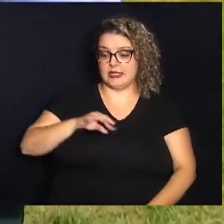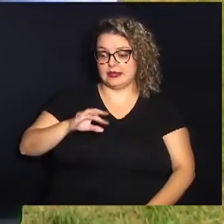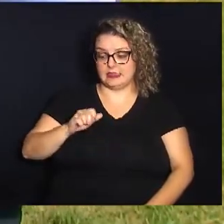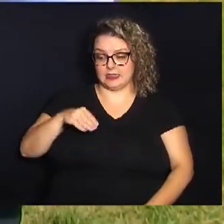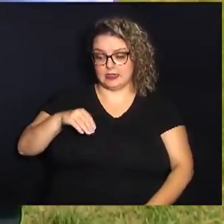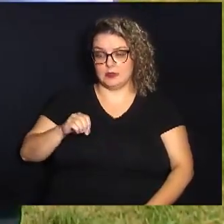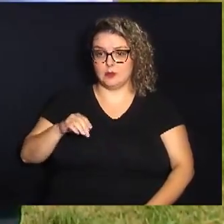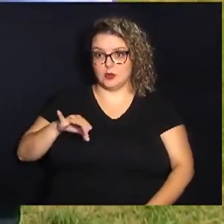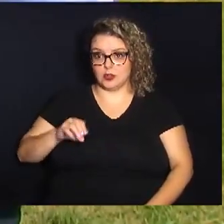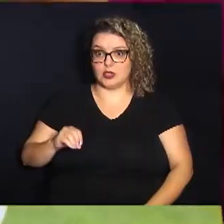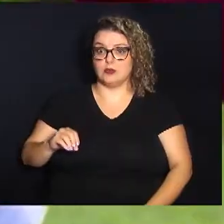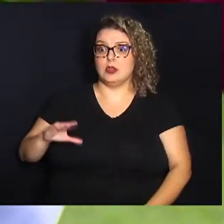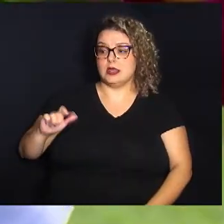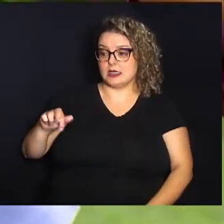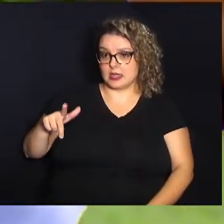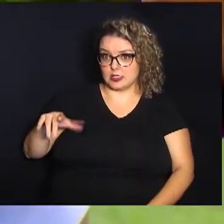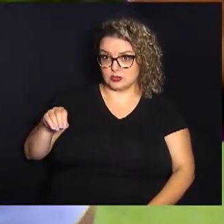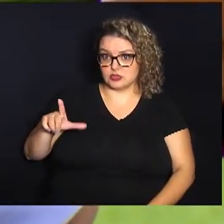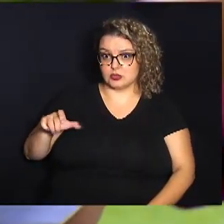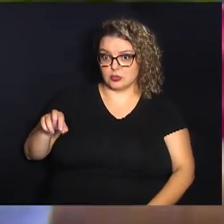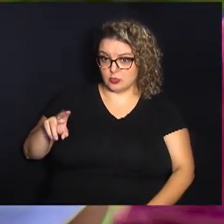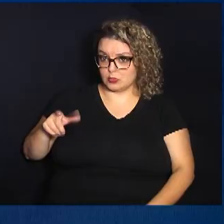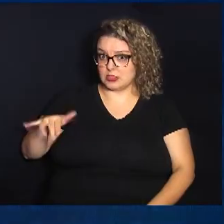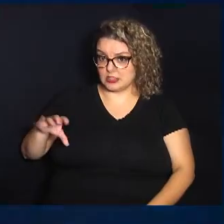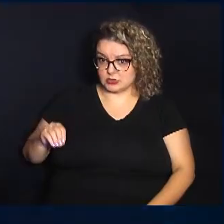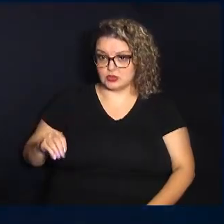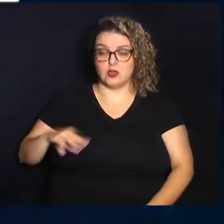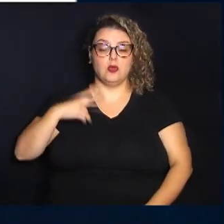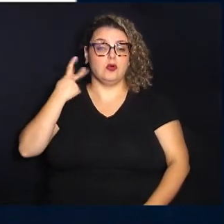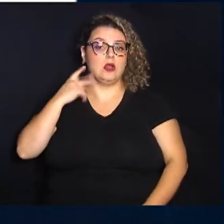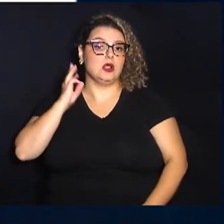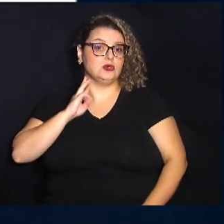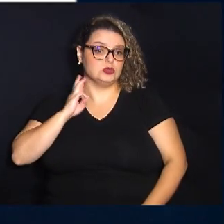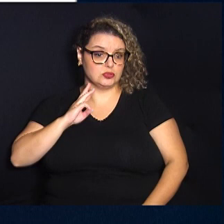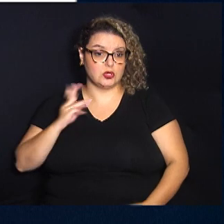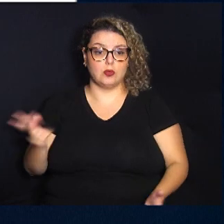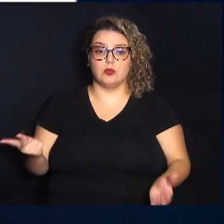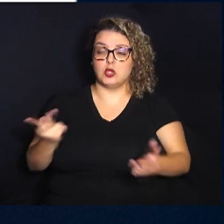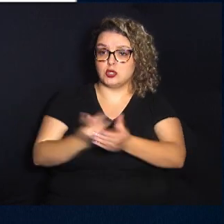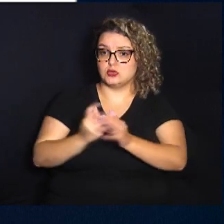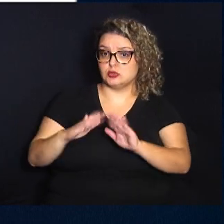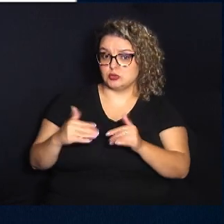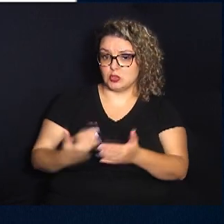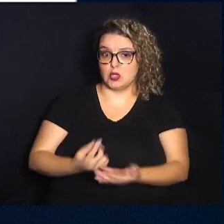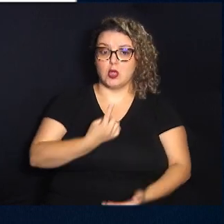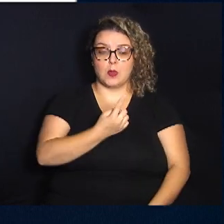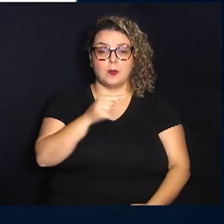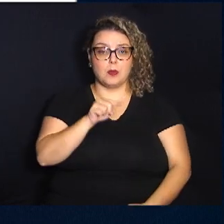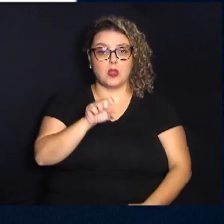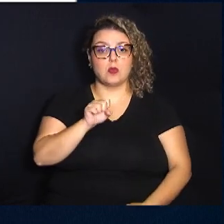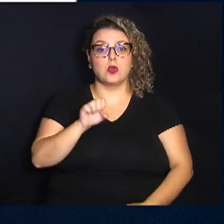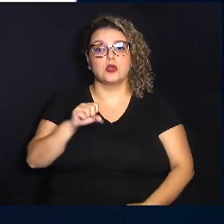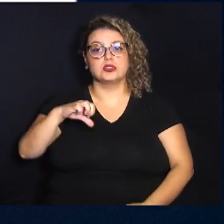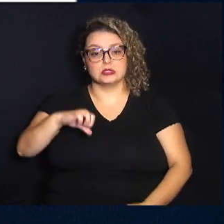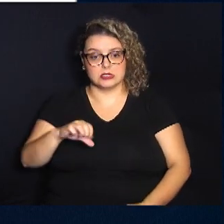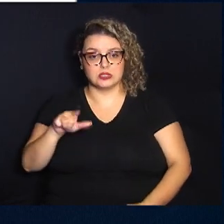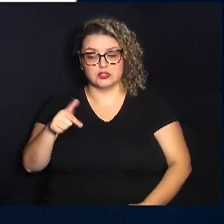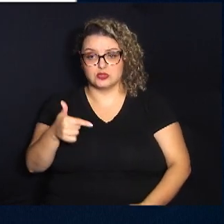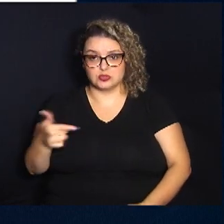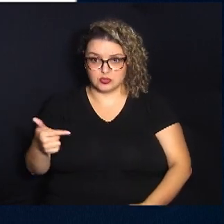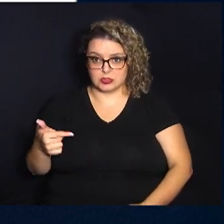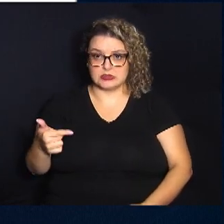Esmeraldina e Carlos Lourenço, o vereador Cecílio Santos protocolou o requerimento número 1889 de